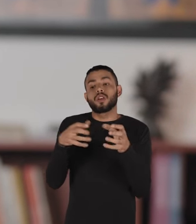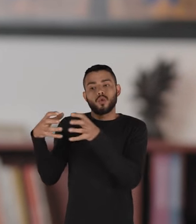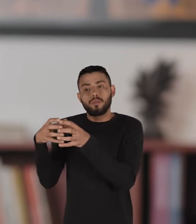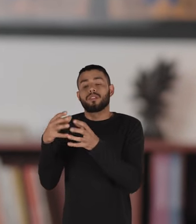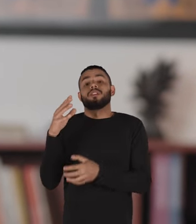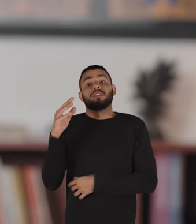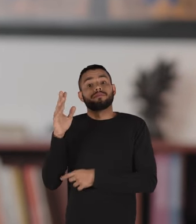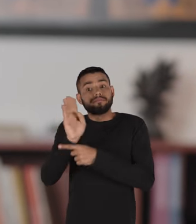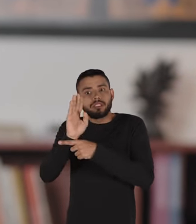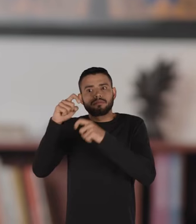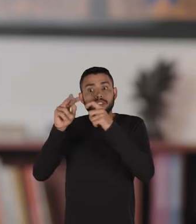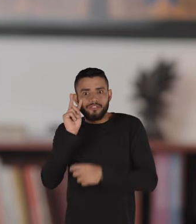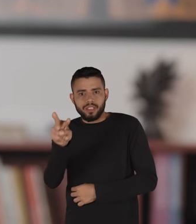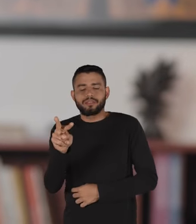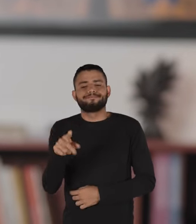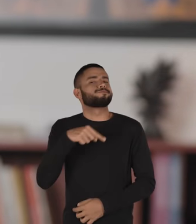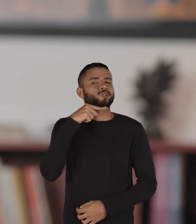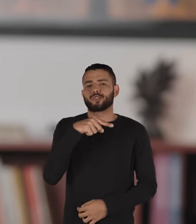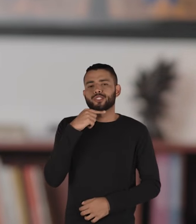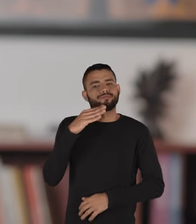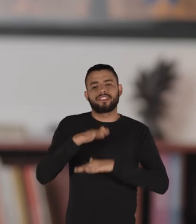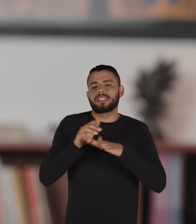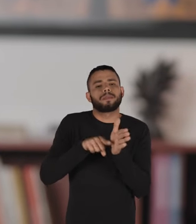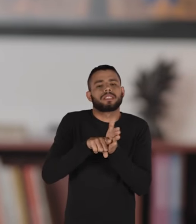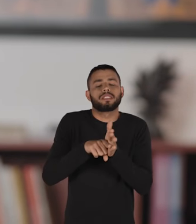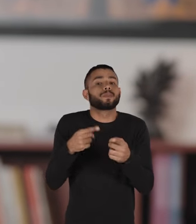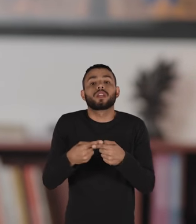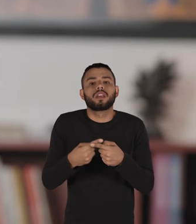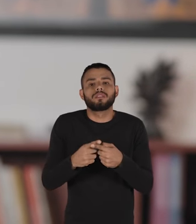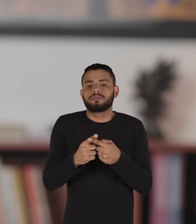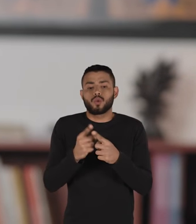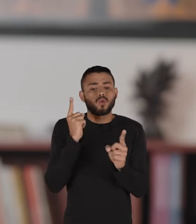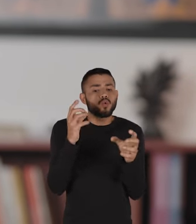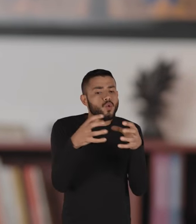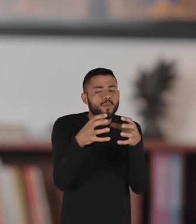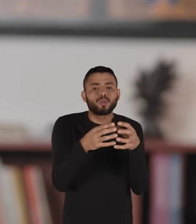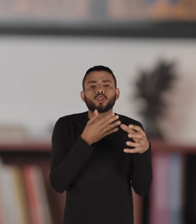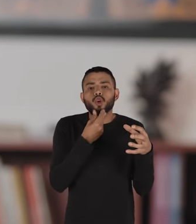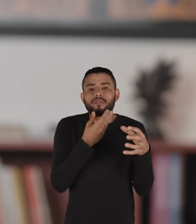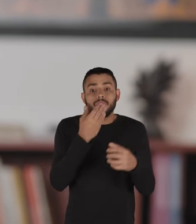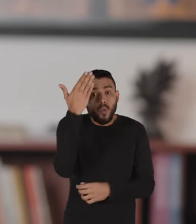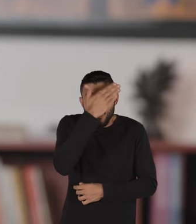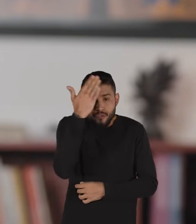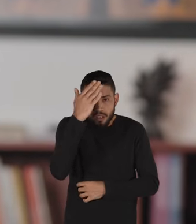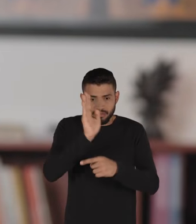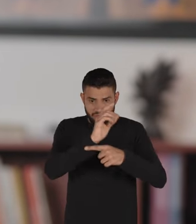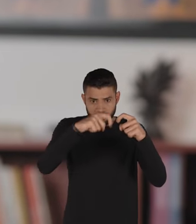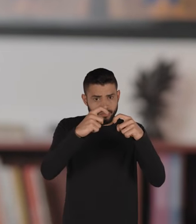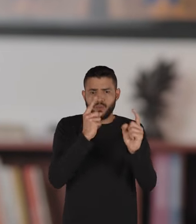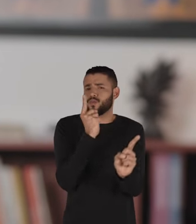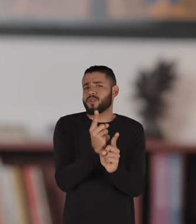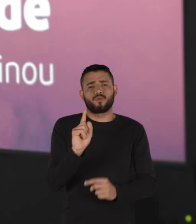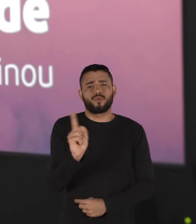jovens que consumiam pornografia. Não conseguiram realizar a pesquisa porque não encontraram esse grupo de jovens que